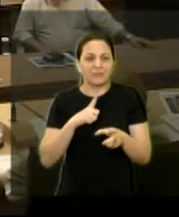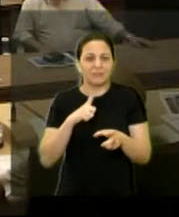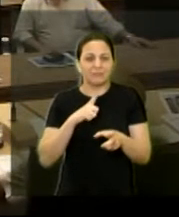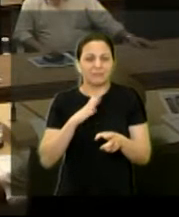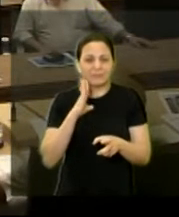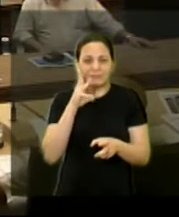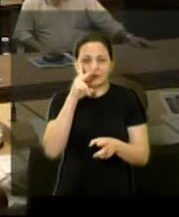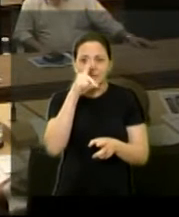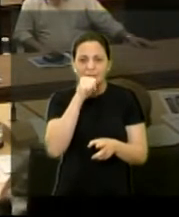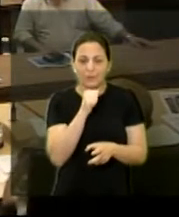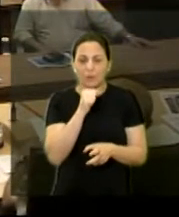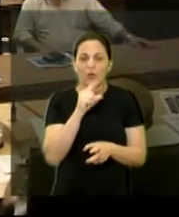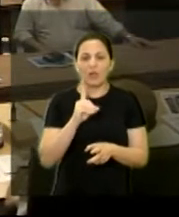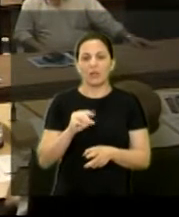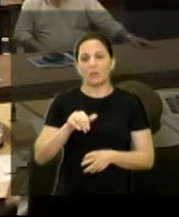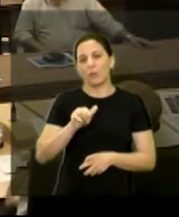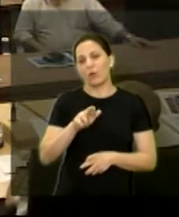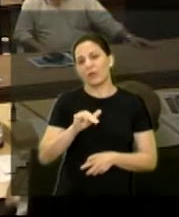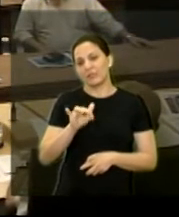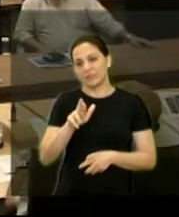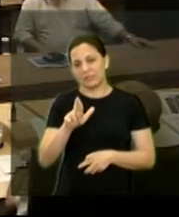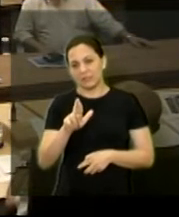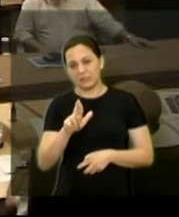em relação a projetos